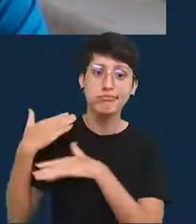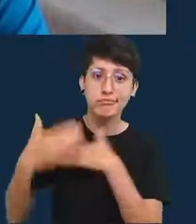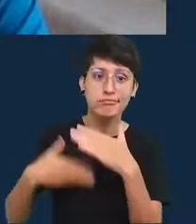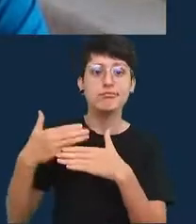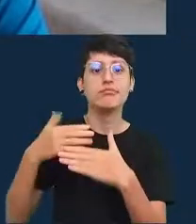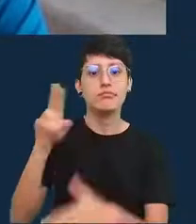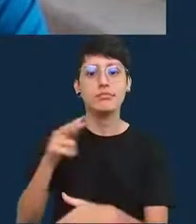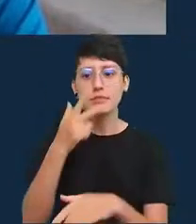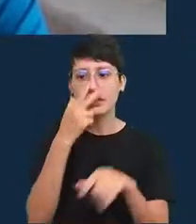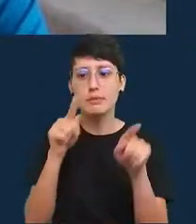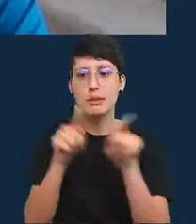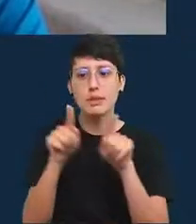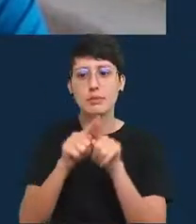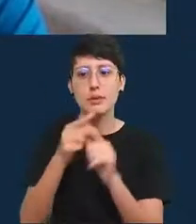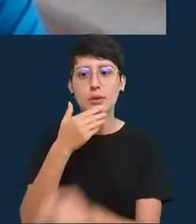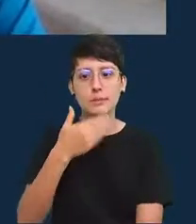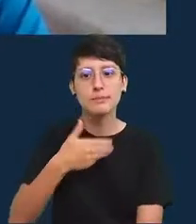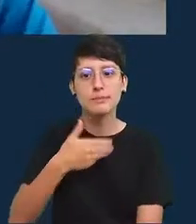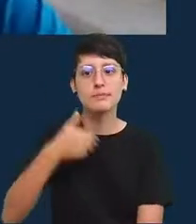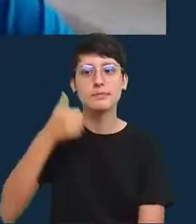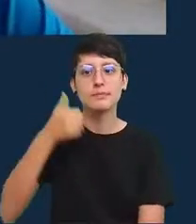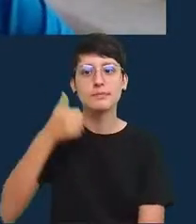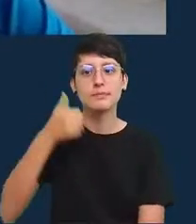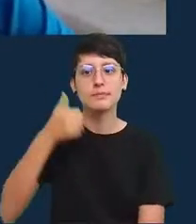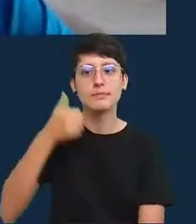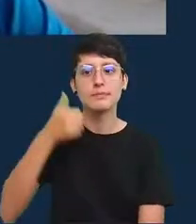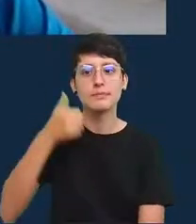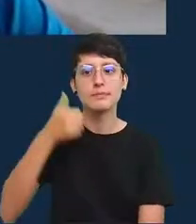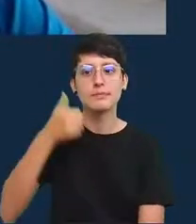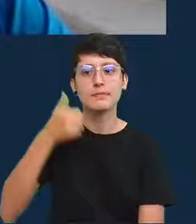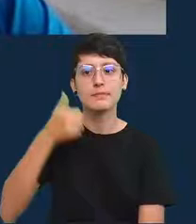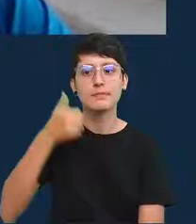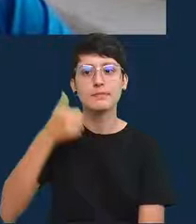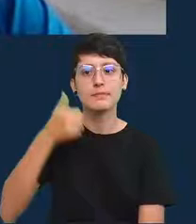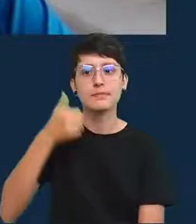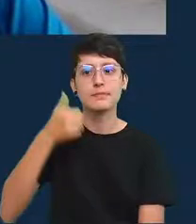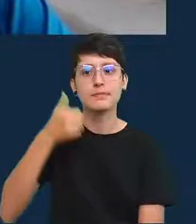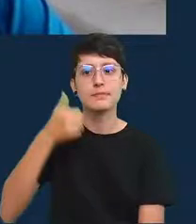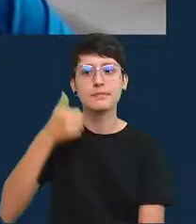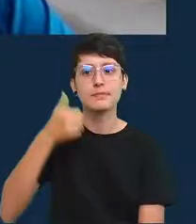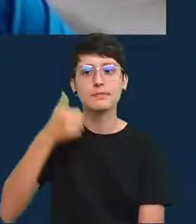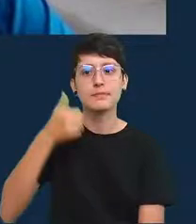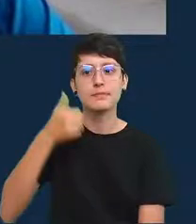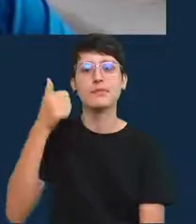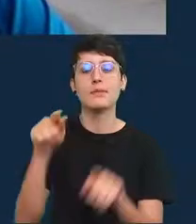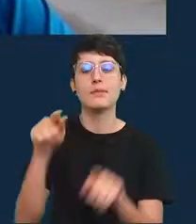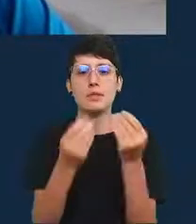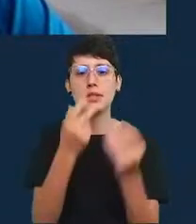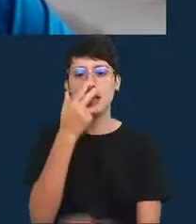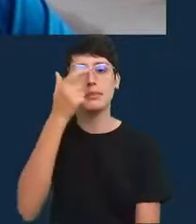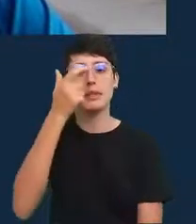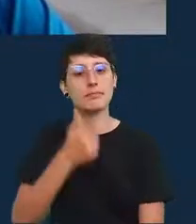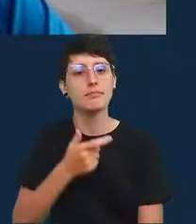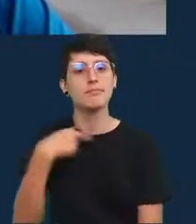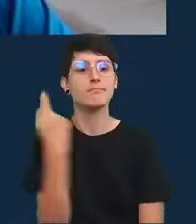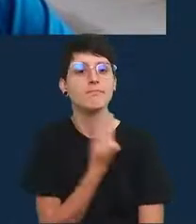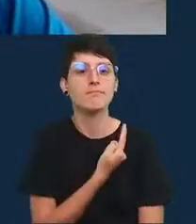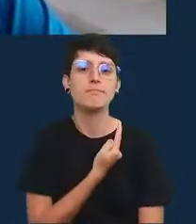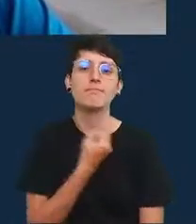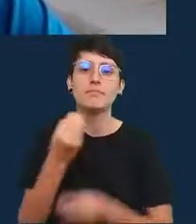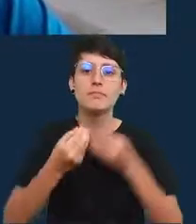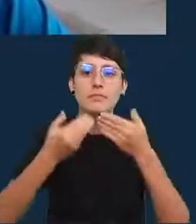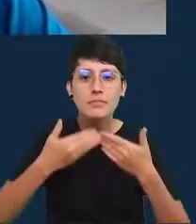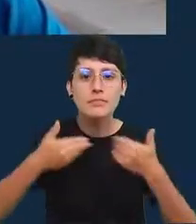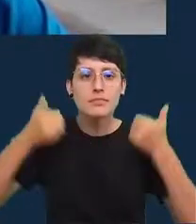para calcular e emitir então e também podemos ali a gente tem isso na sessão do